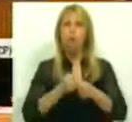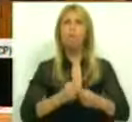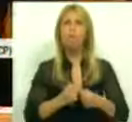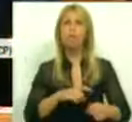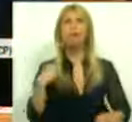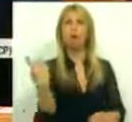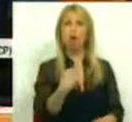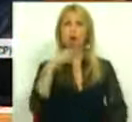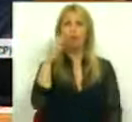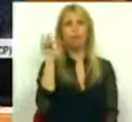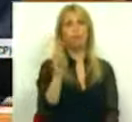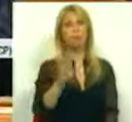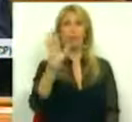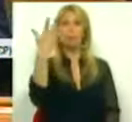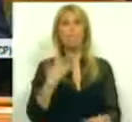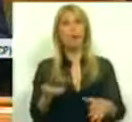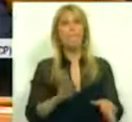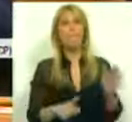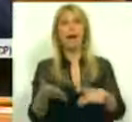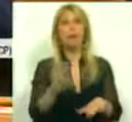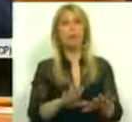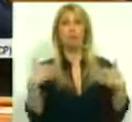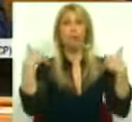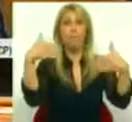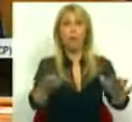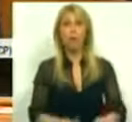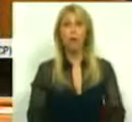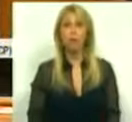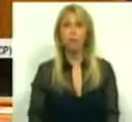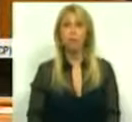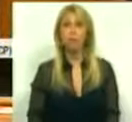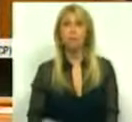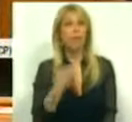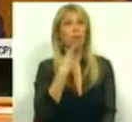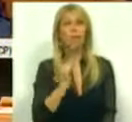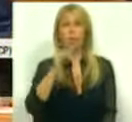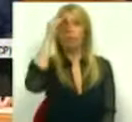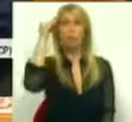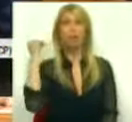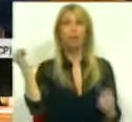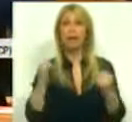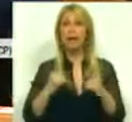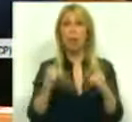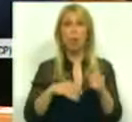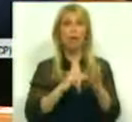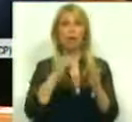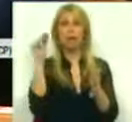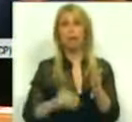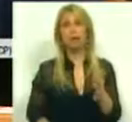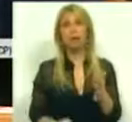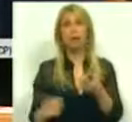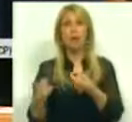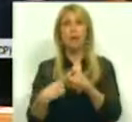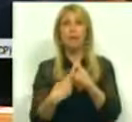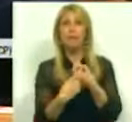estejamos a ver os primeiros passos para o abandonar. Não podemos esquecer o acordo que foi assinado com